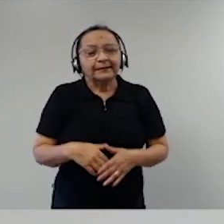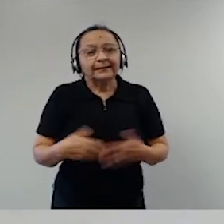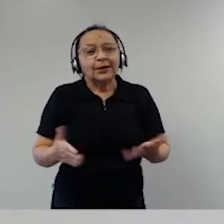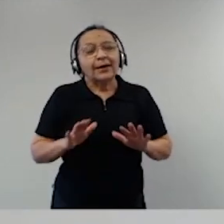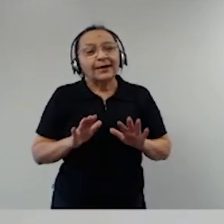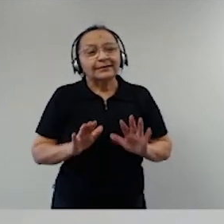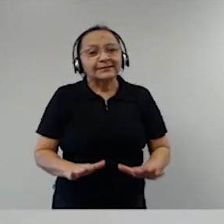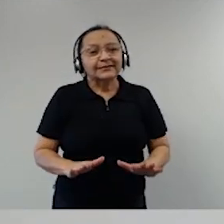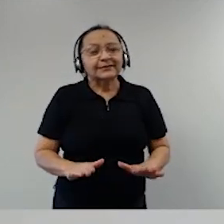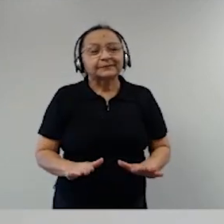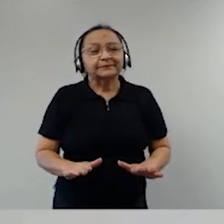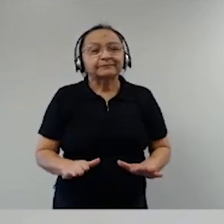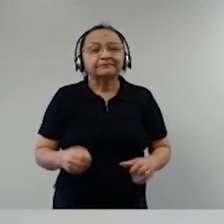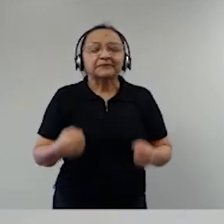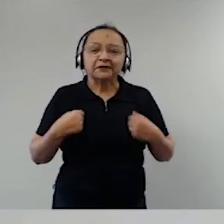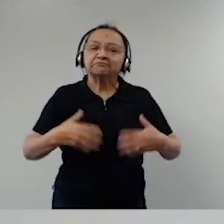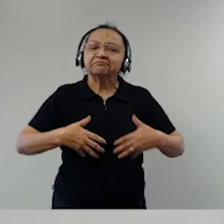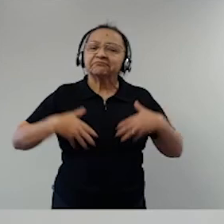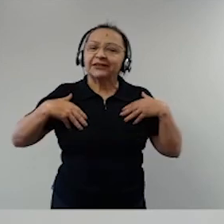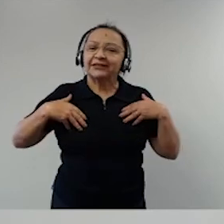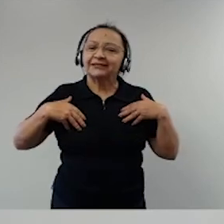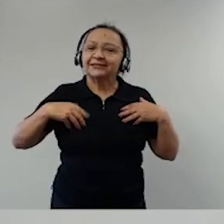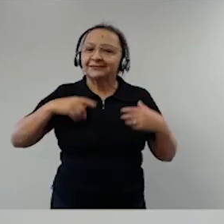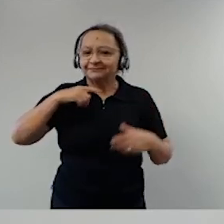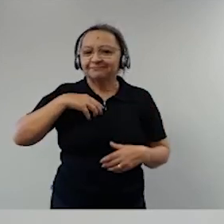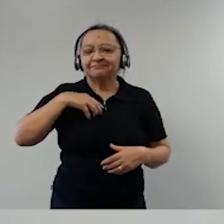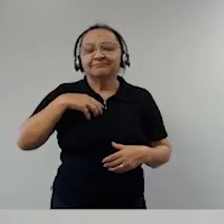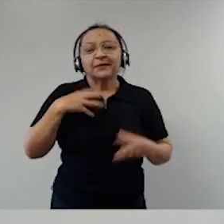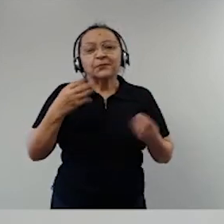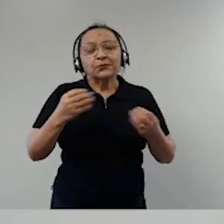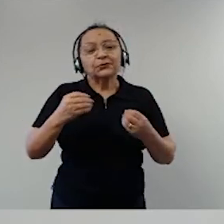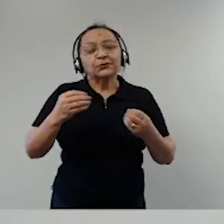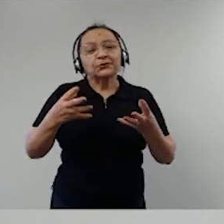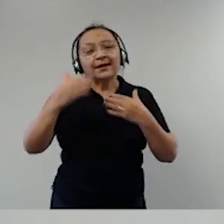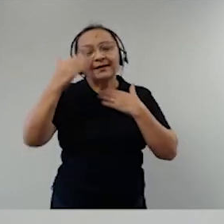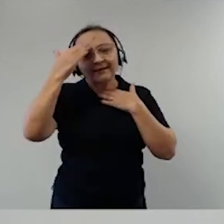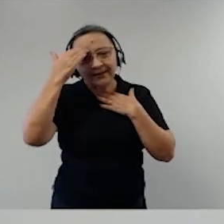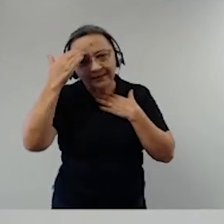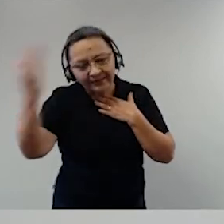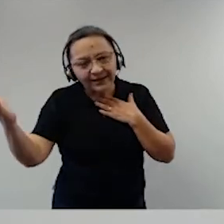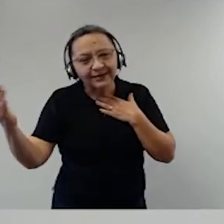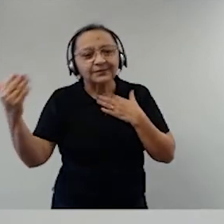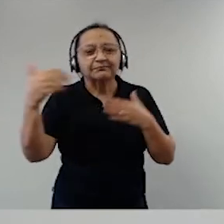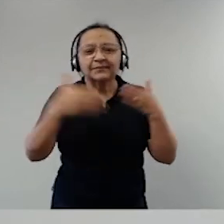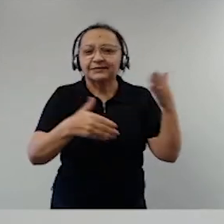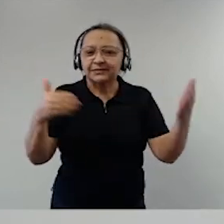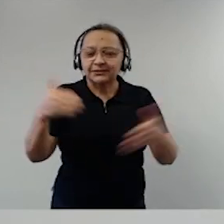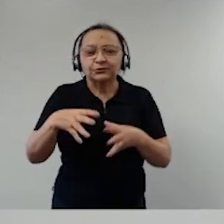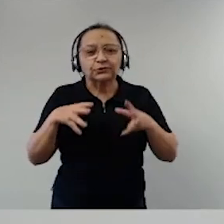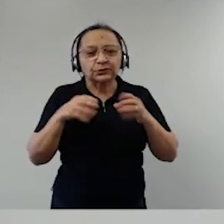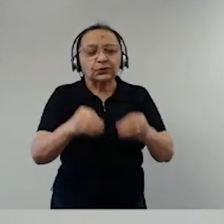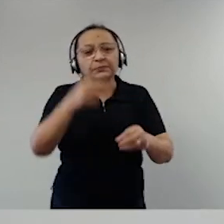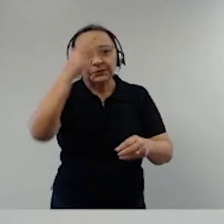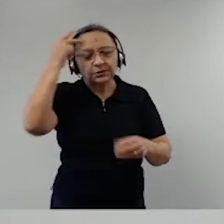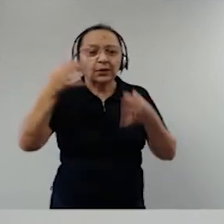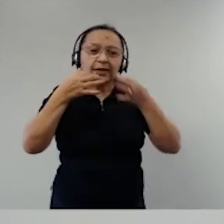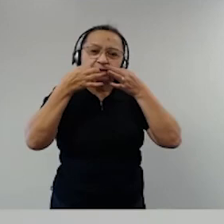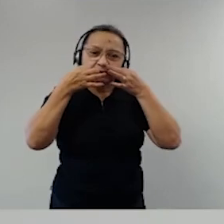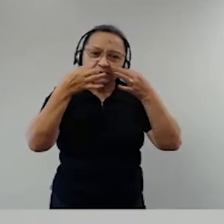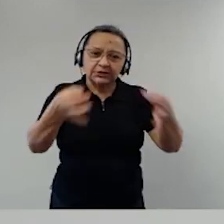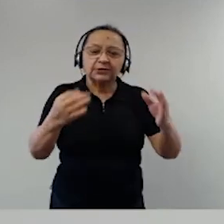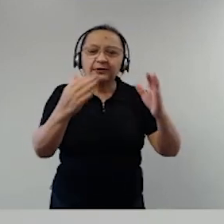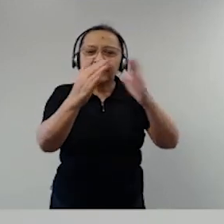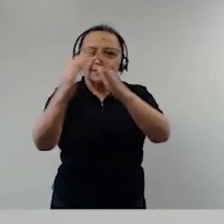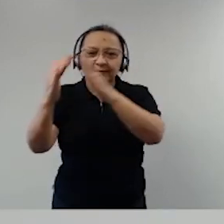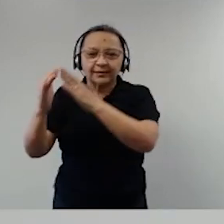dessa forma, eu fico feliz e honrada mais uma vez. Agradeço a participação de todos, daqueles que estão nos assistindo, das suas